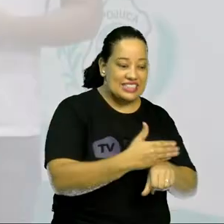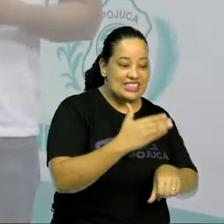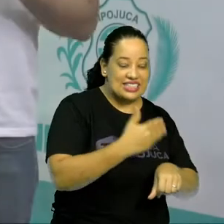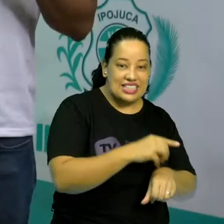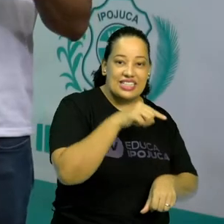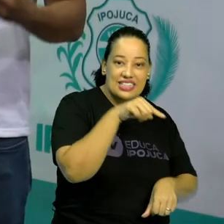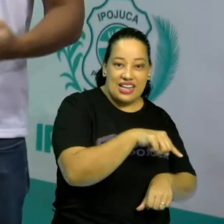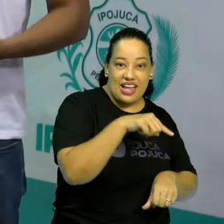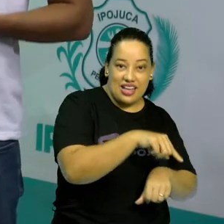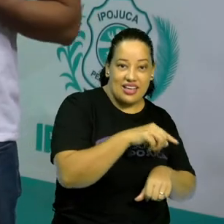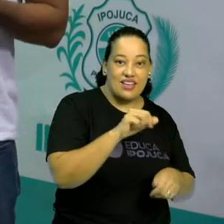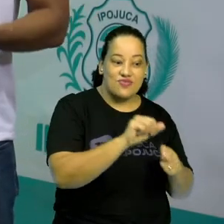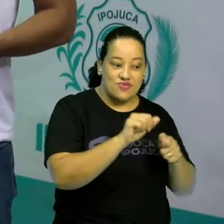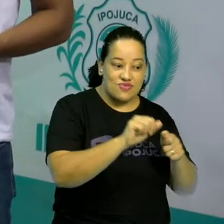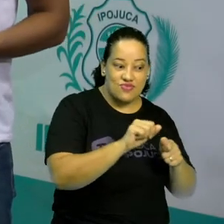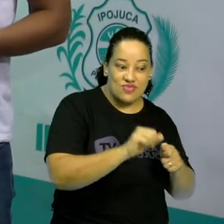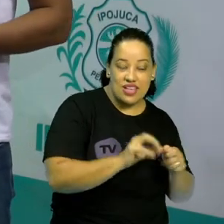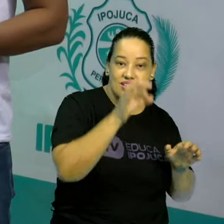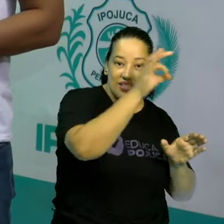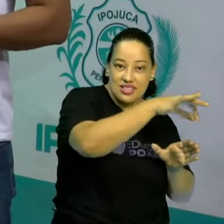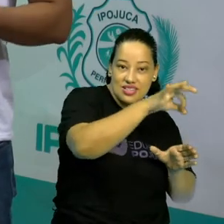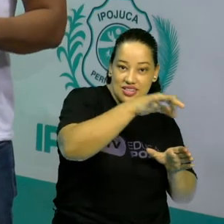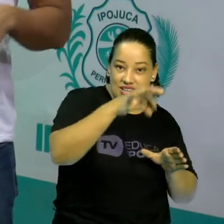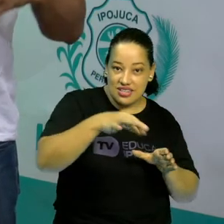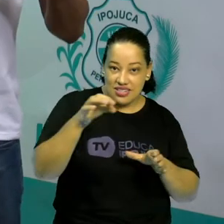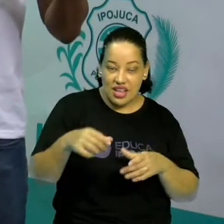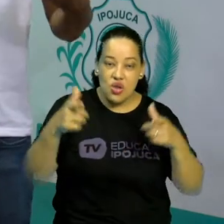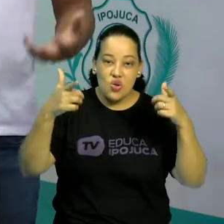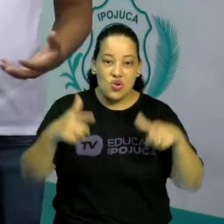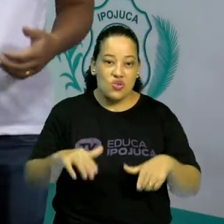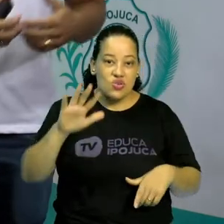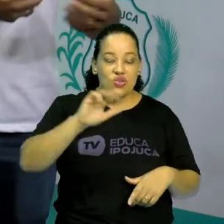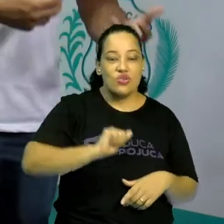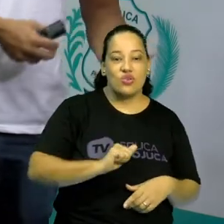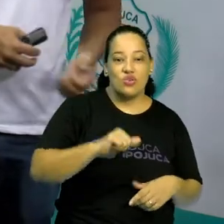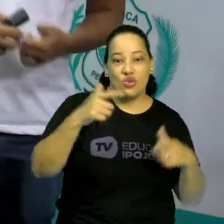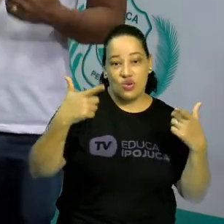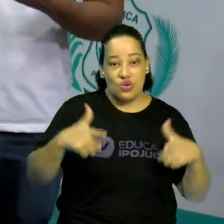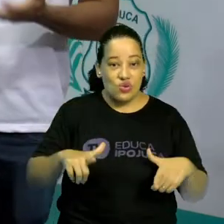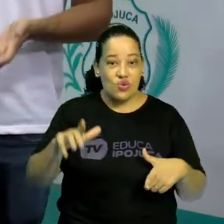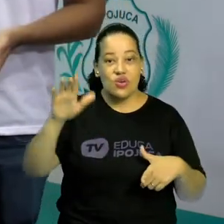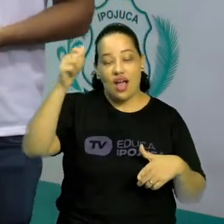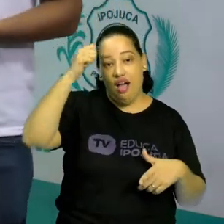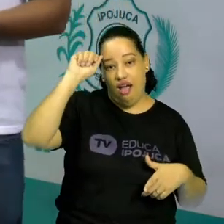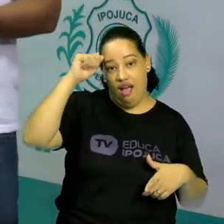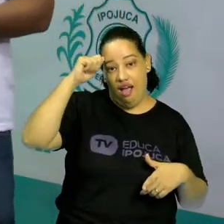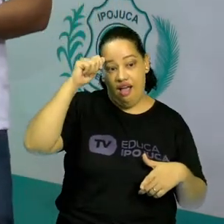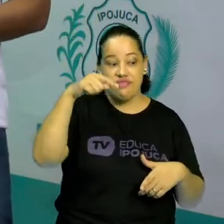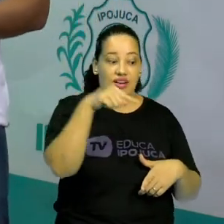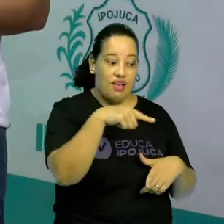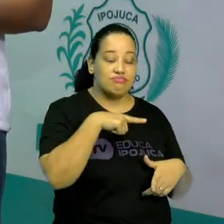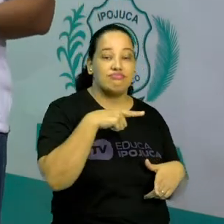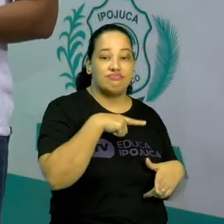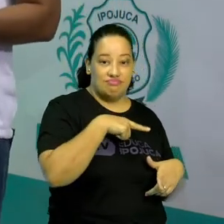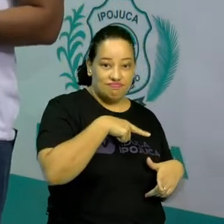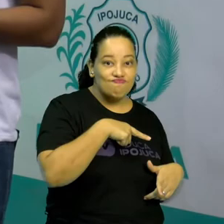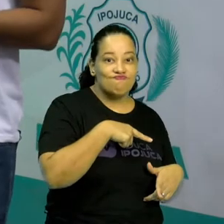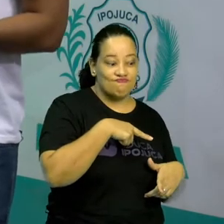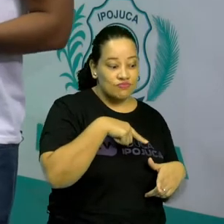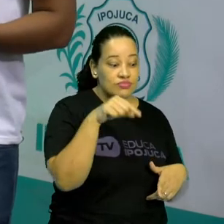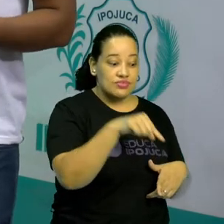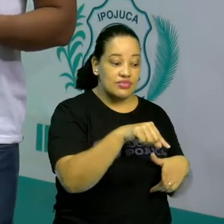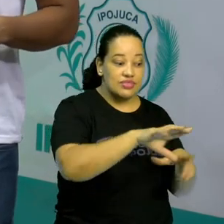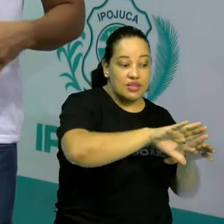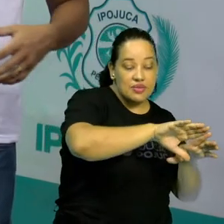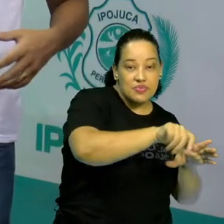das tribos africanas, assim como também aconteceram no Brasil com as tribos indígenas, tá? Mas, principalmente